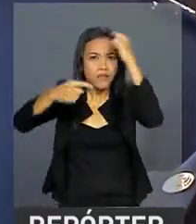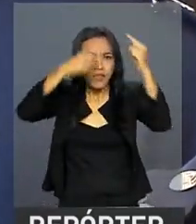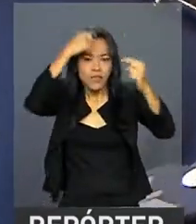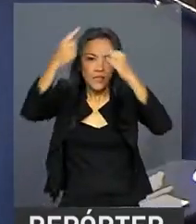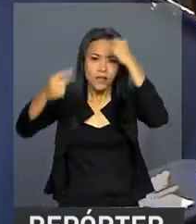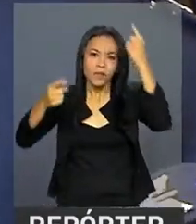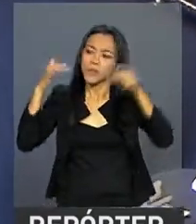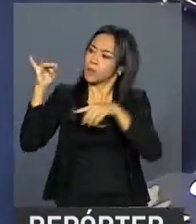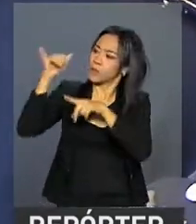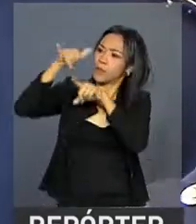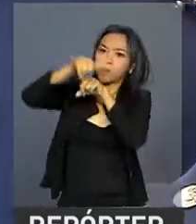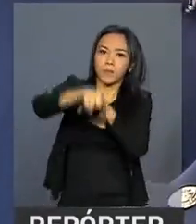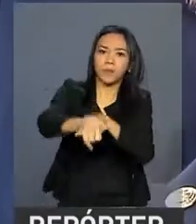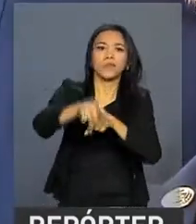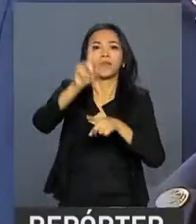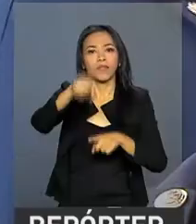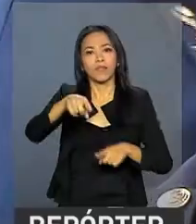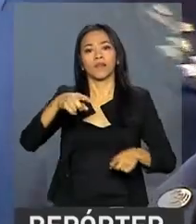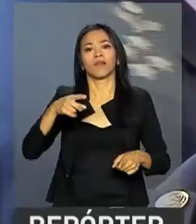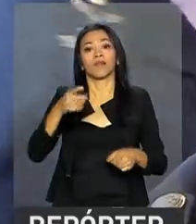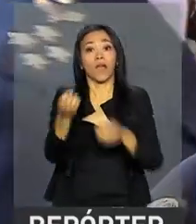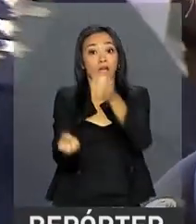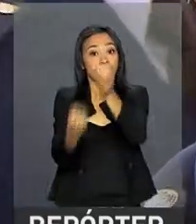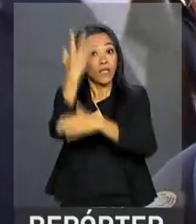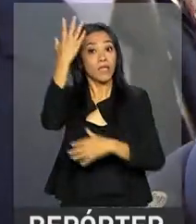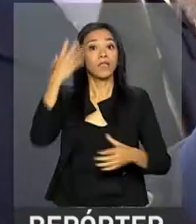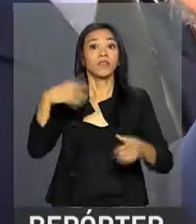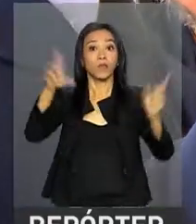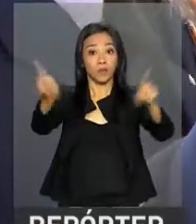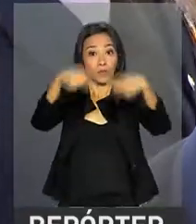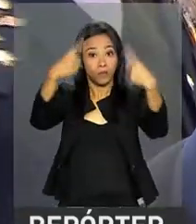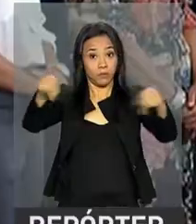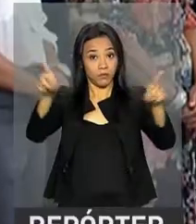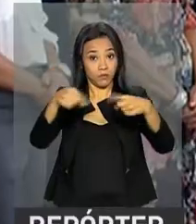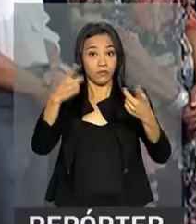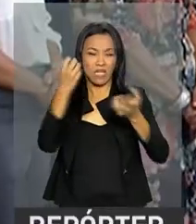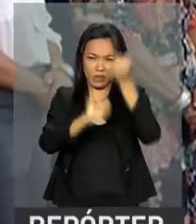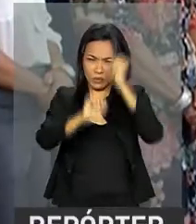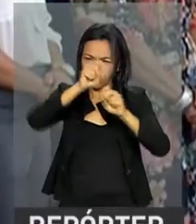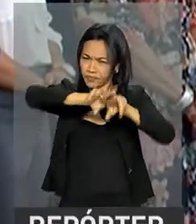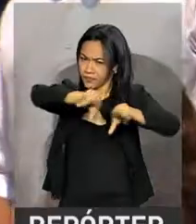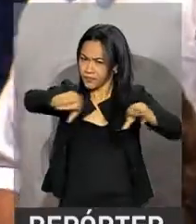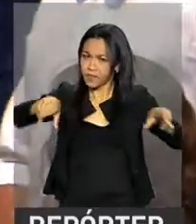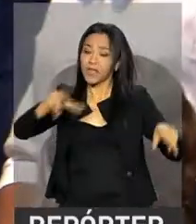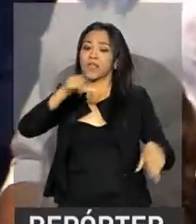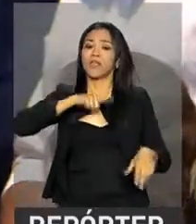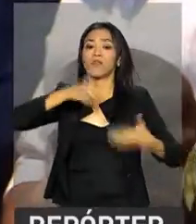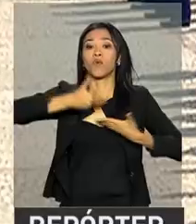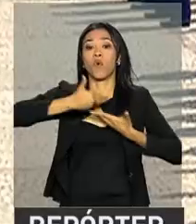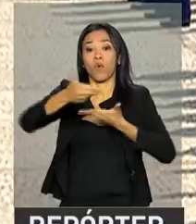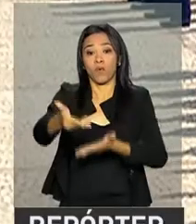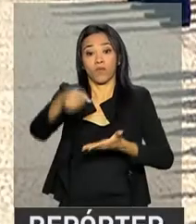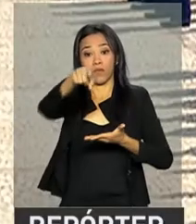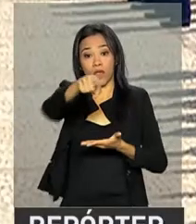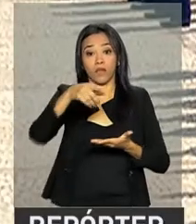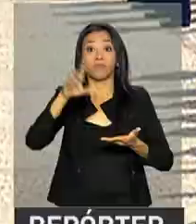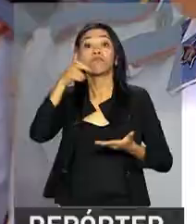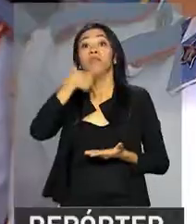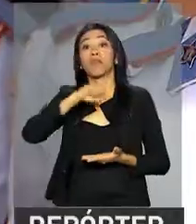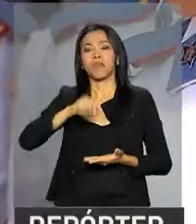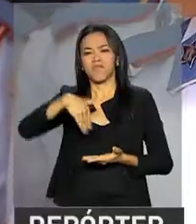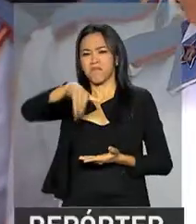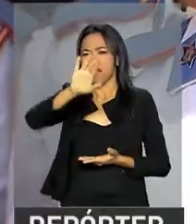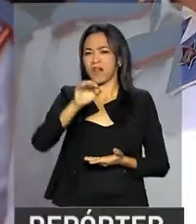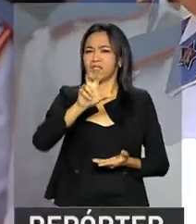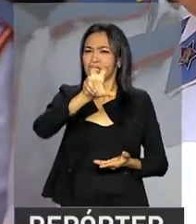No caso do comando aeronáutico, a criação do ITA, da indústria aeronáutica. Entre os convidados para assistir ao evento estavam mais